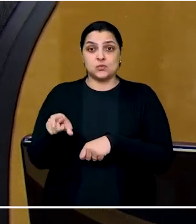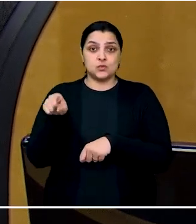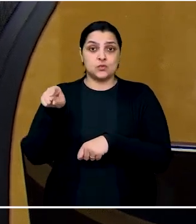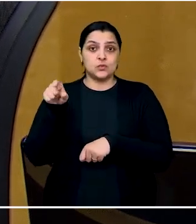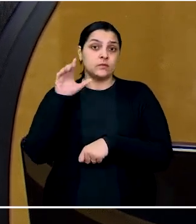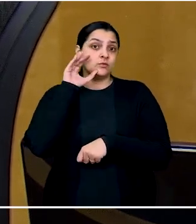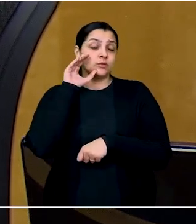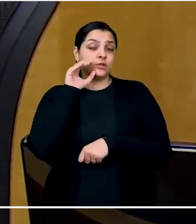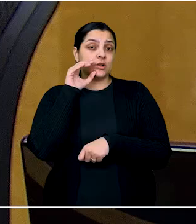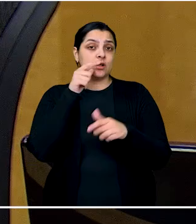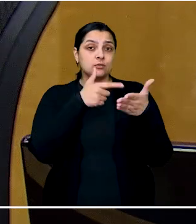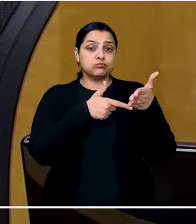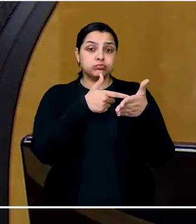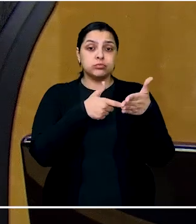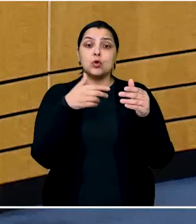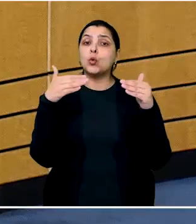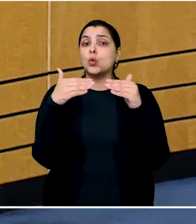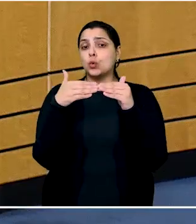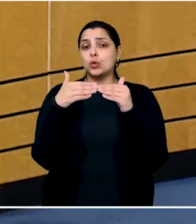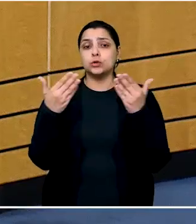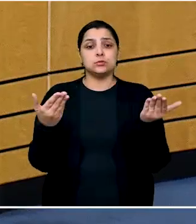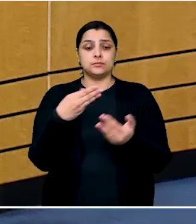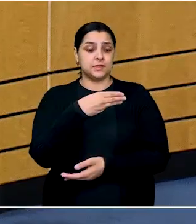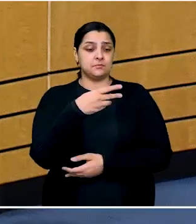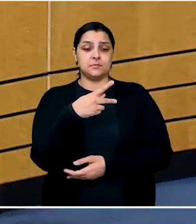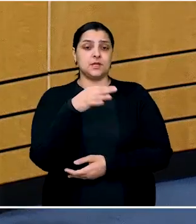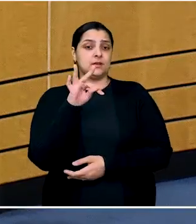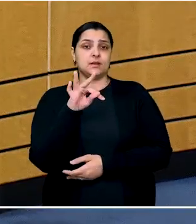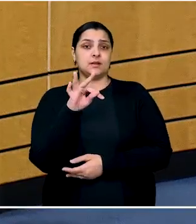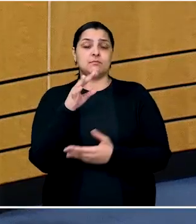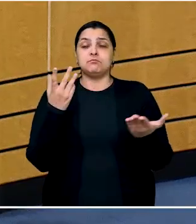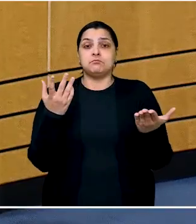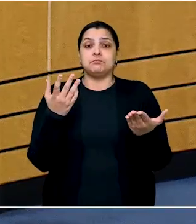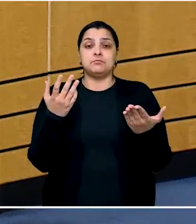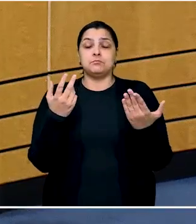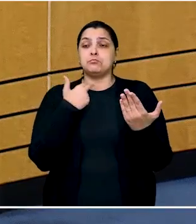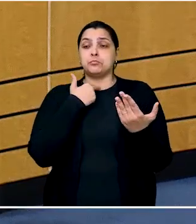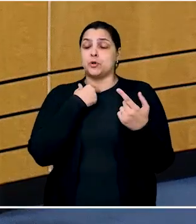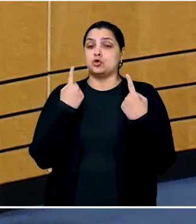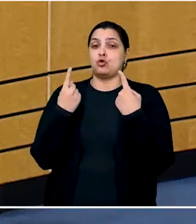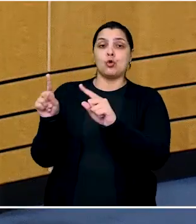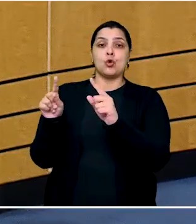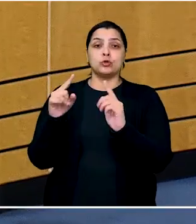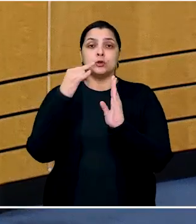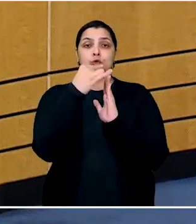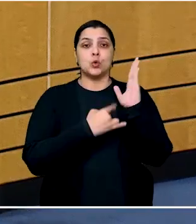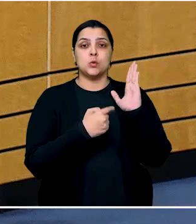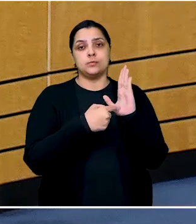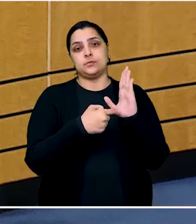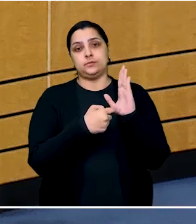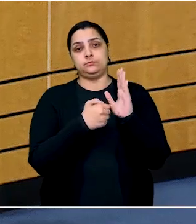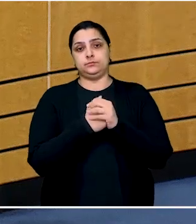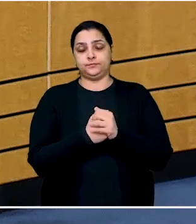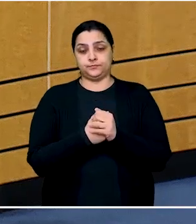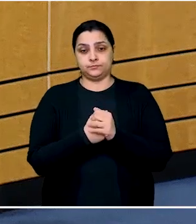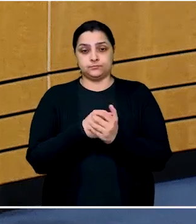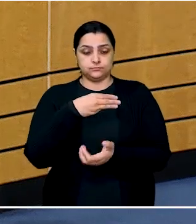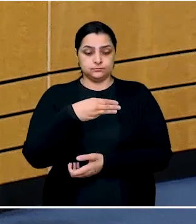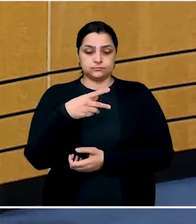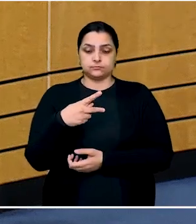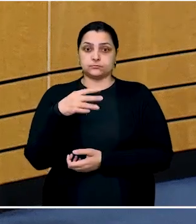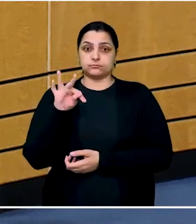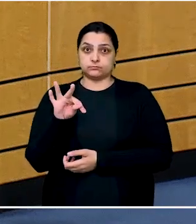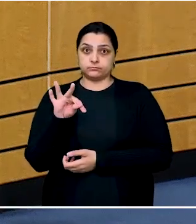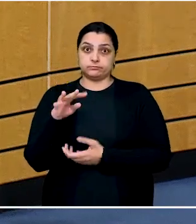concordou com os termos acertados, o MPT não tem base para contestar a validade do documento. Segundo ele, o